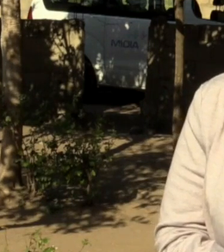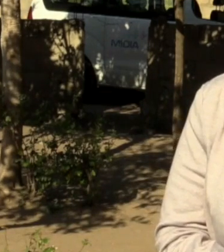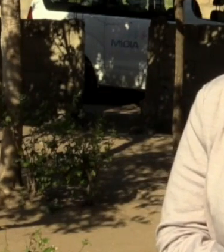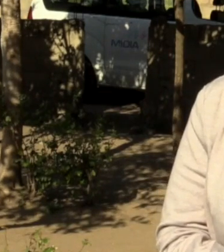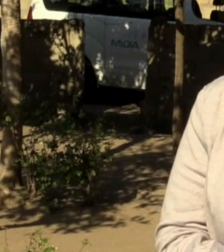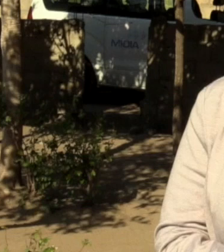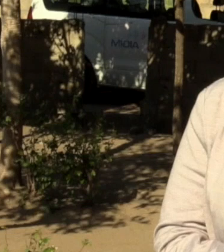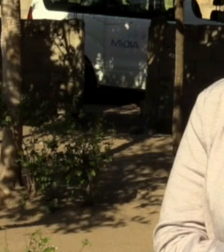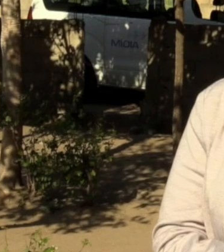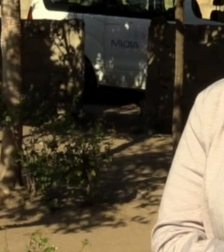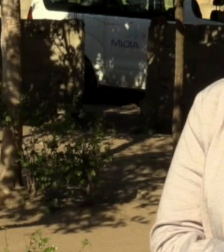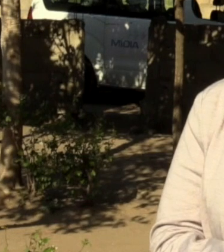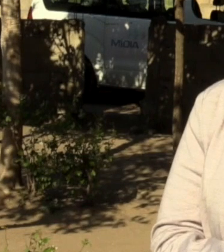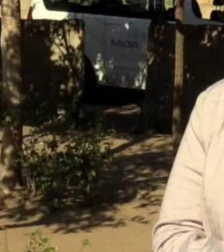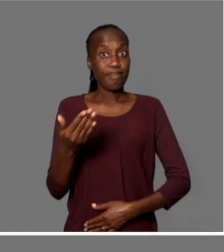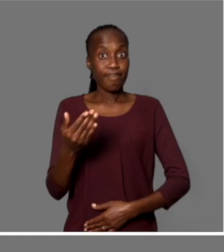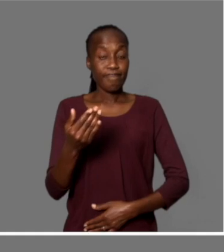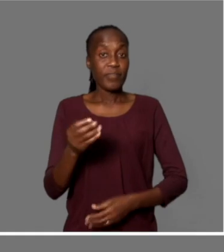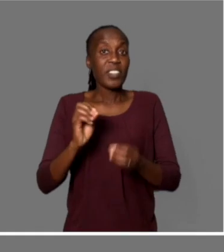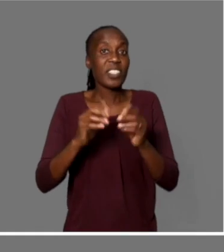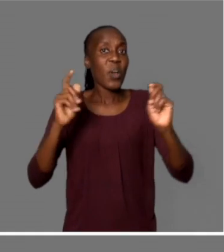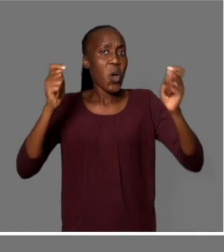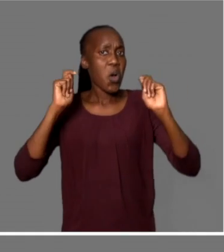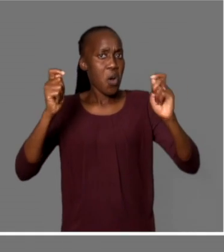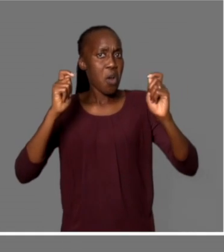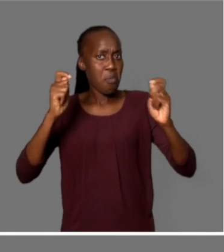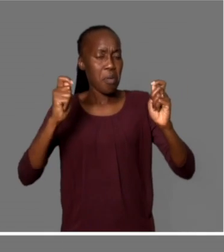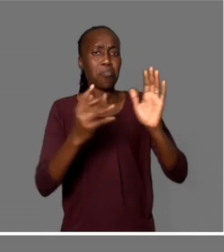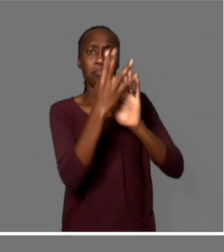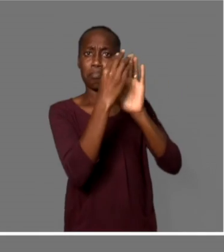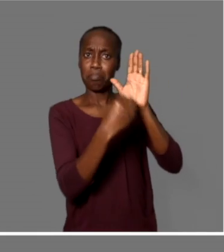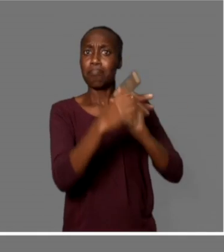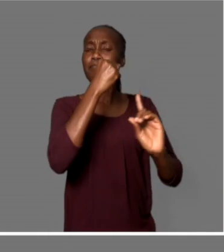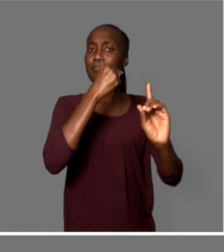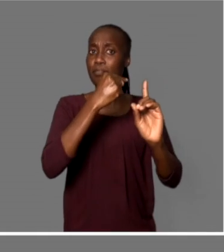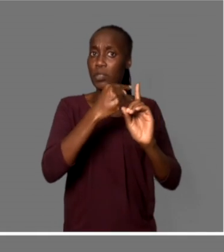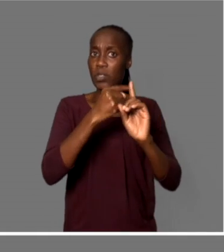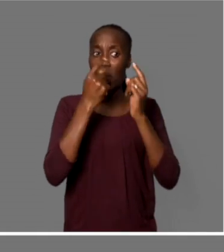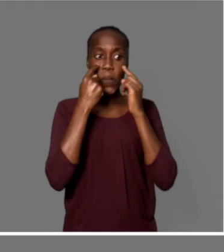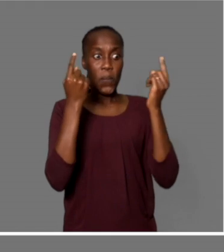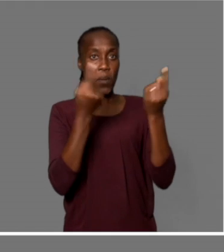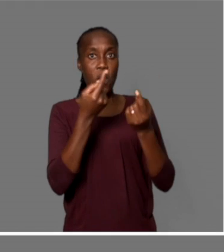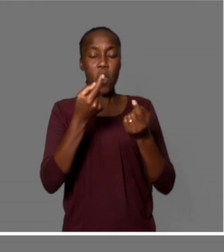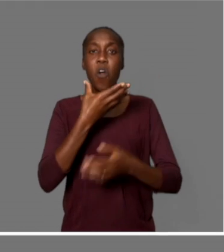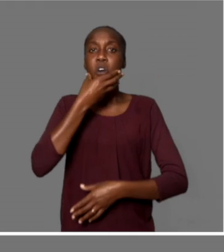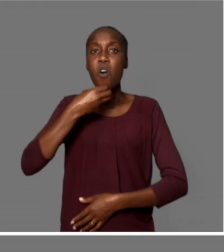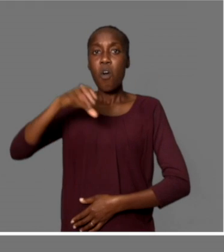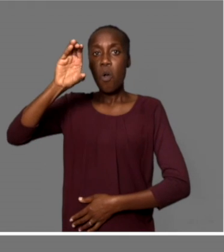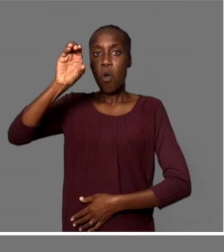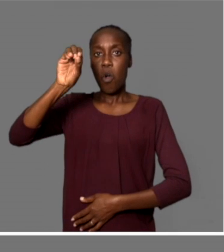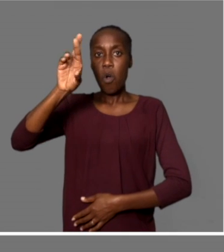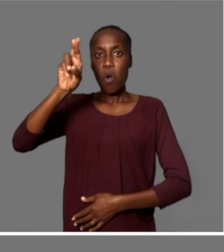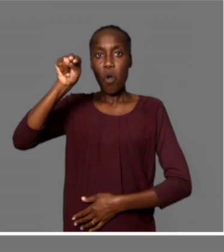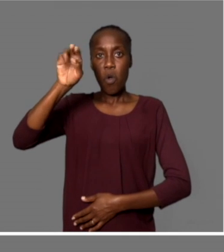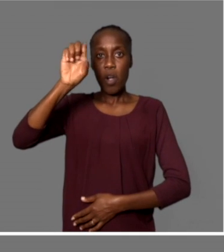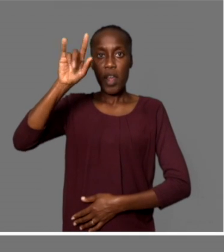para ver esta criança com deficiência. É gratificante poder terminar as campanhas com sucesso. Então, olhando para o